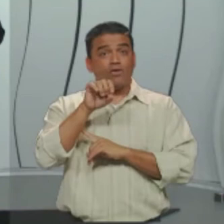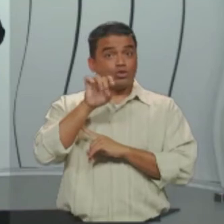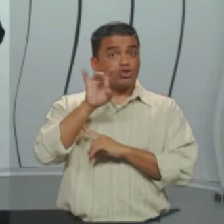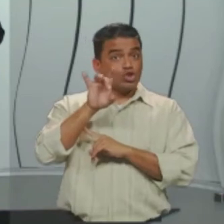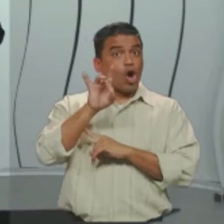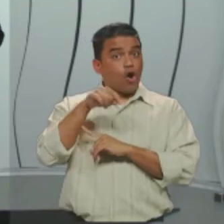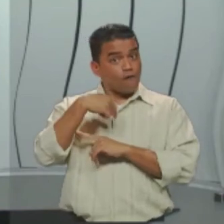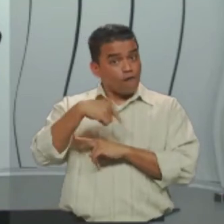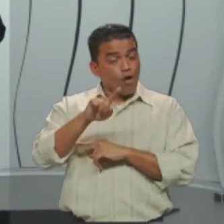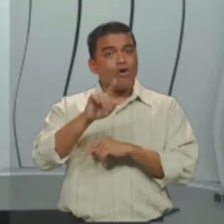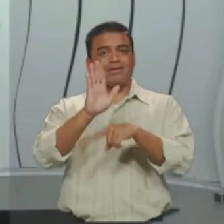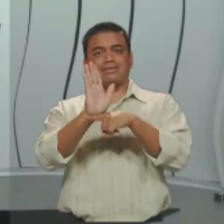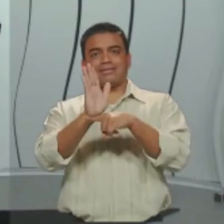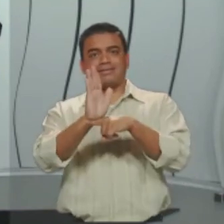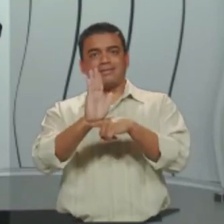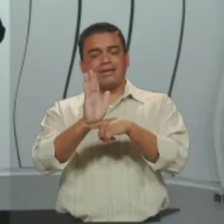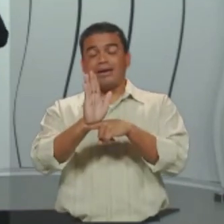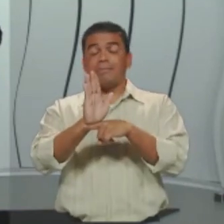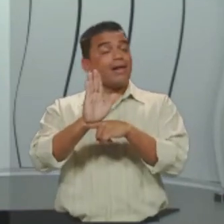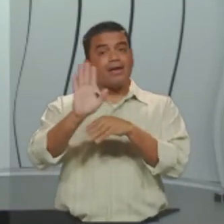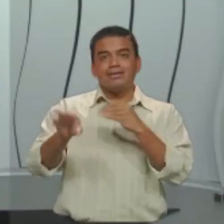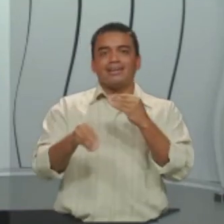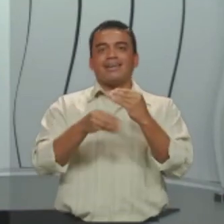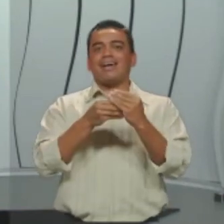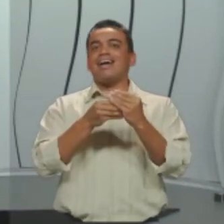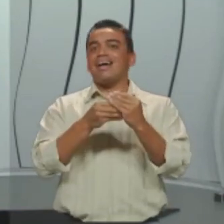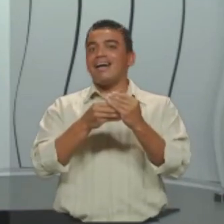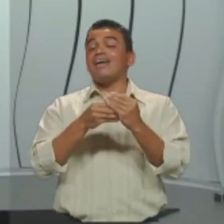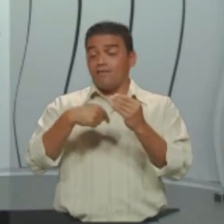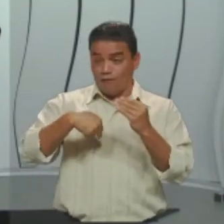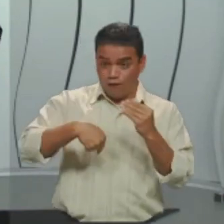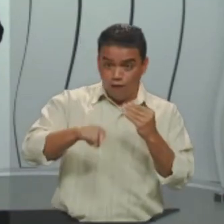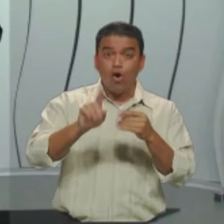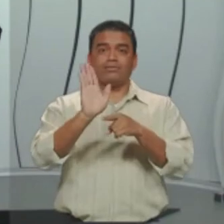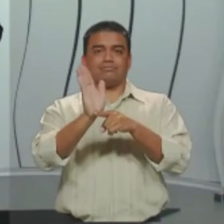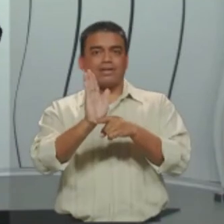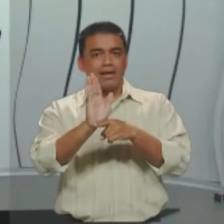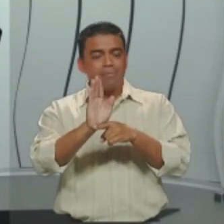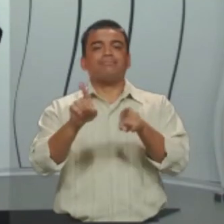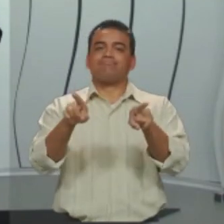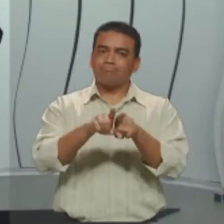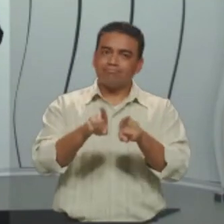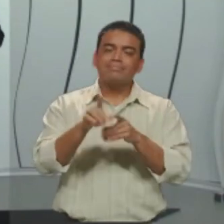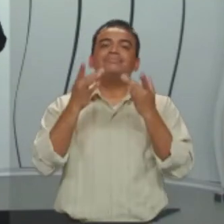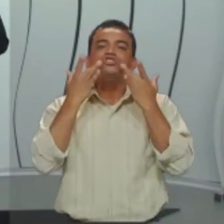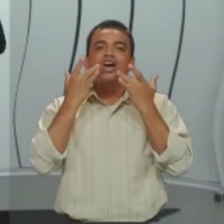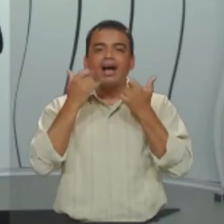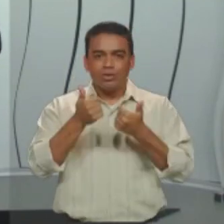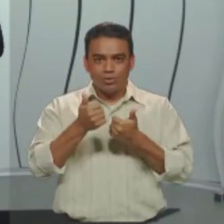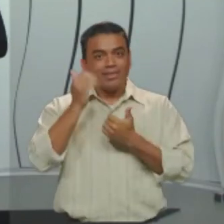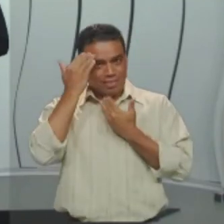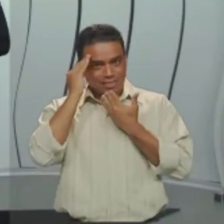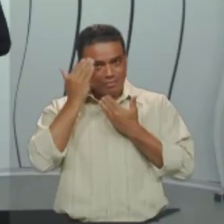Não. Ela adiciona uma ideia. Ela foi ao cinema e ao teatro. Entendido?